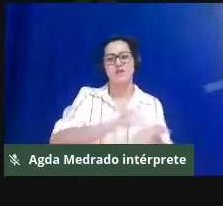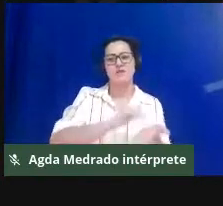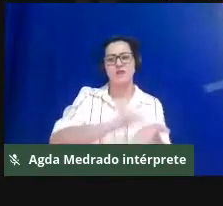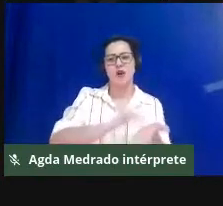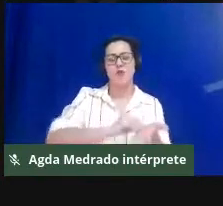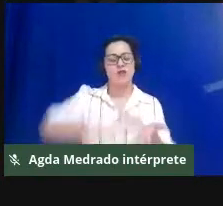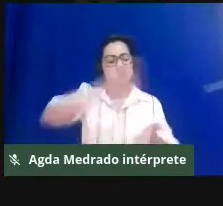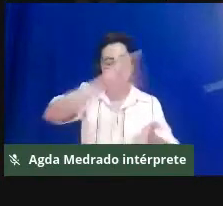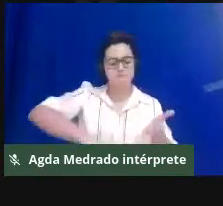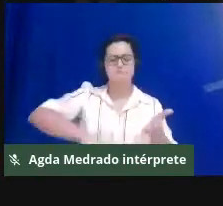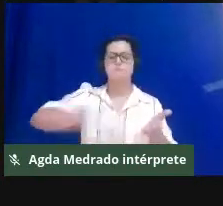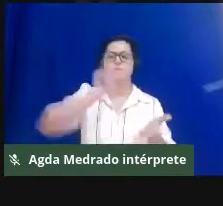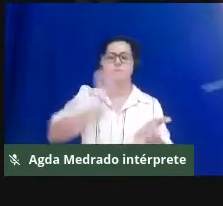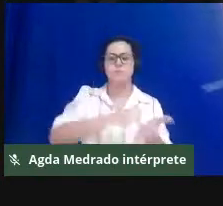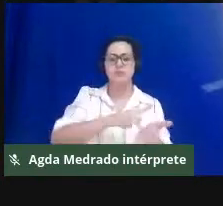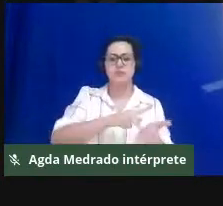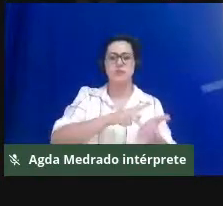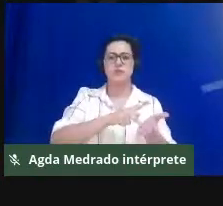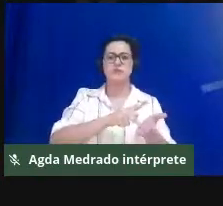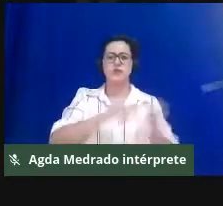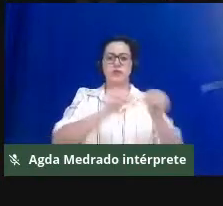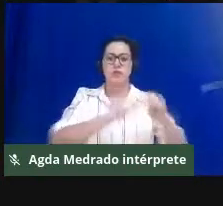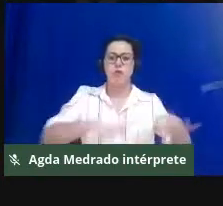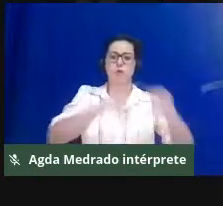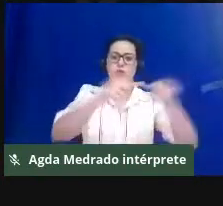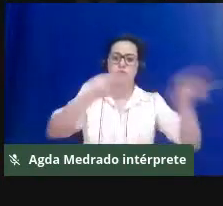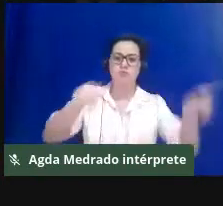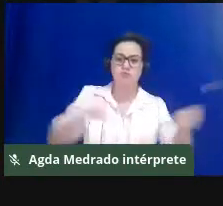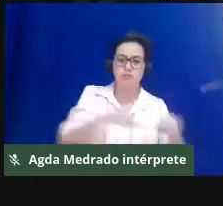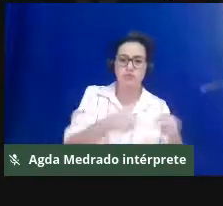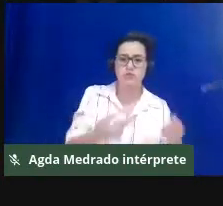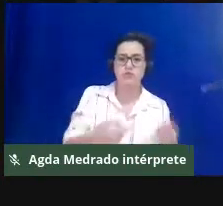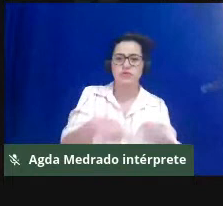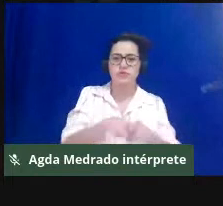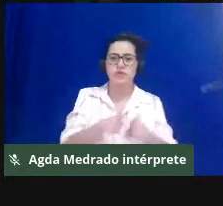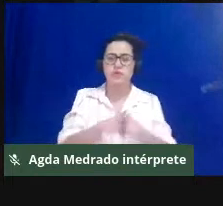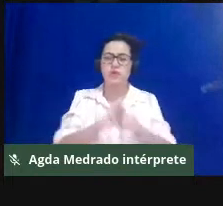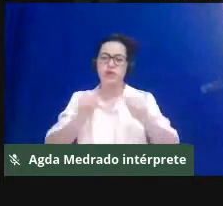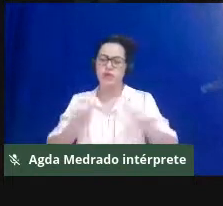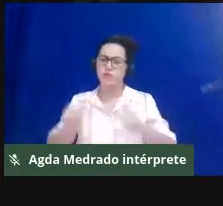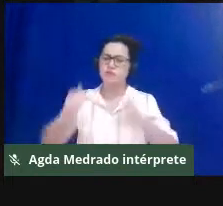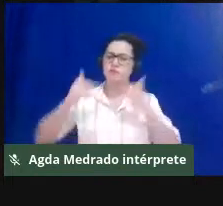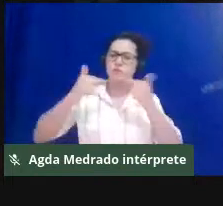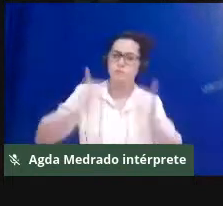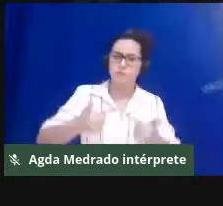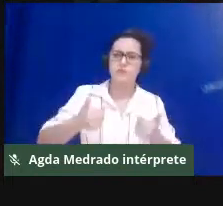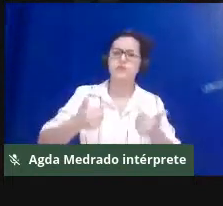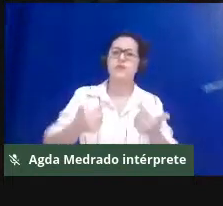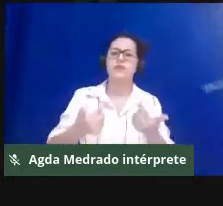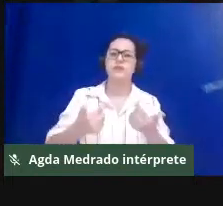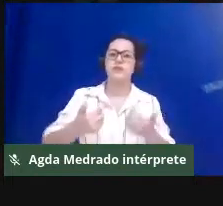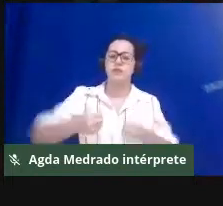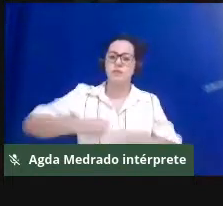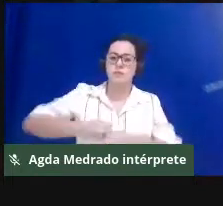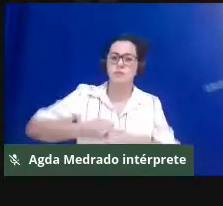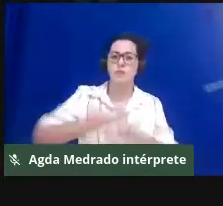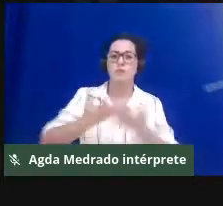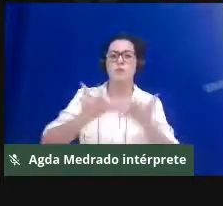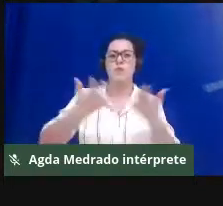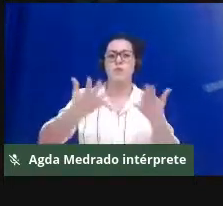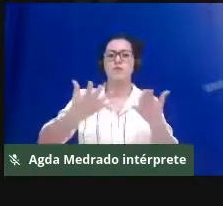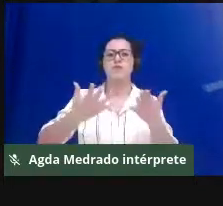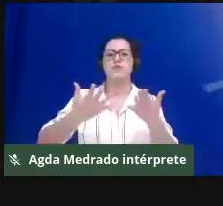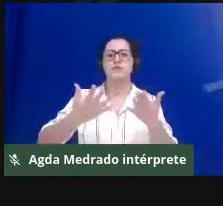ativa do Estado quando promove a atuação do capital